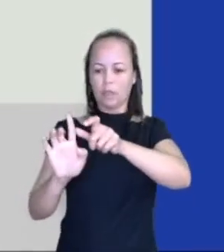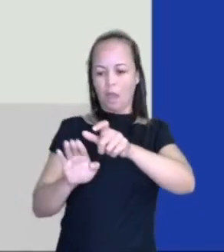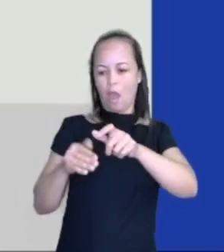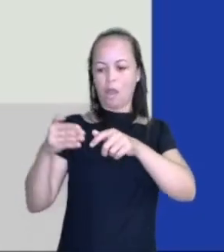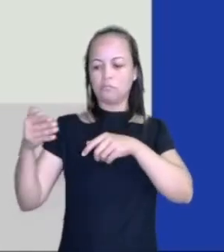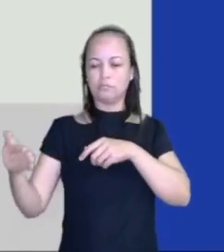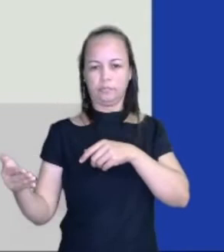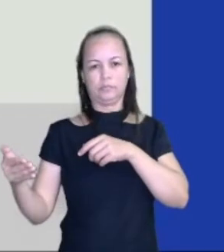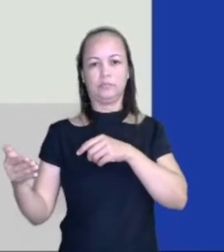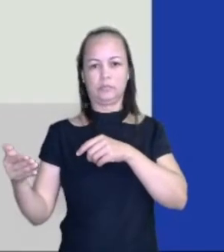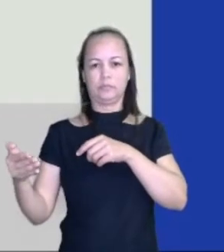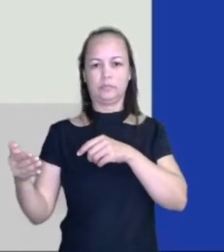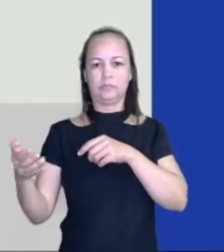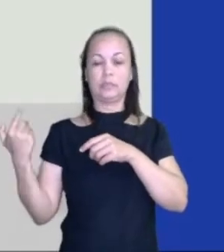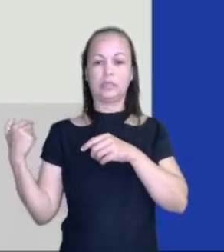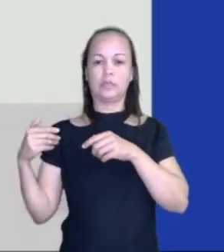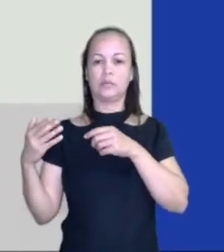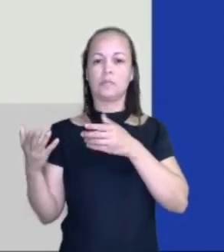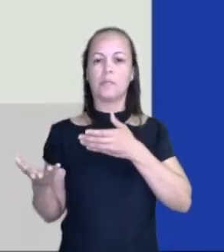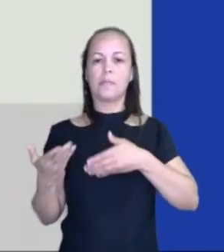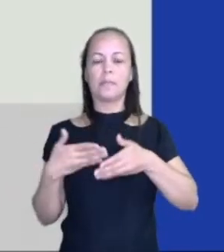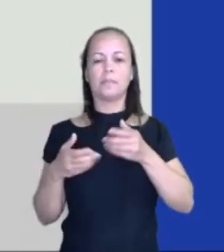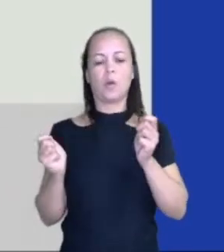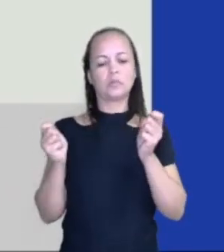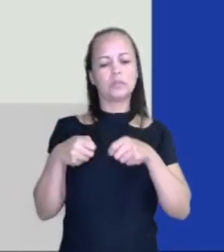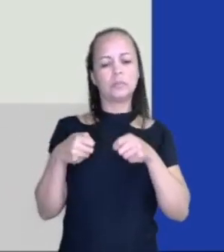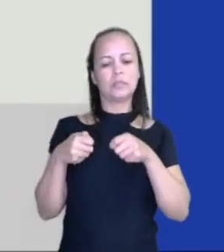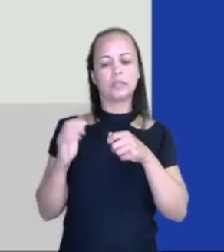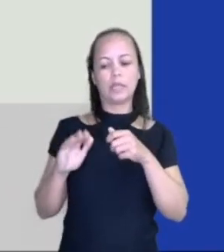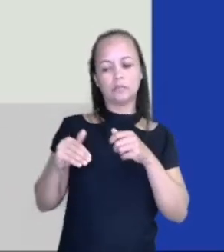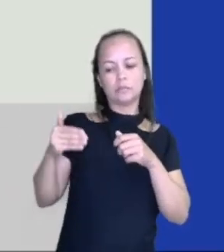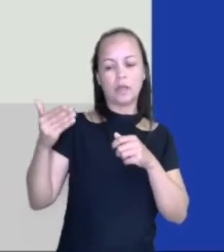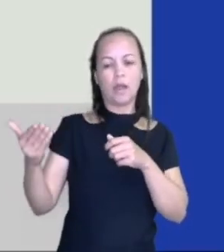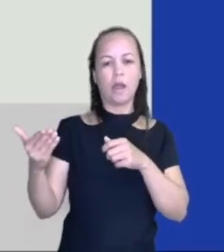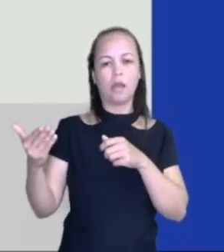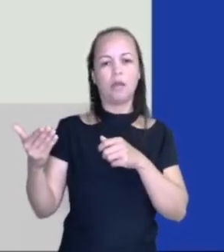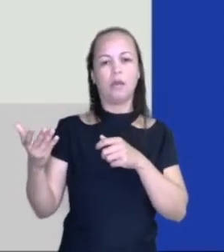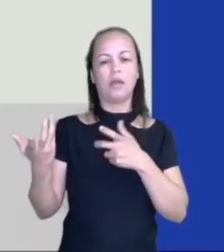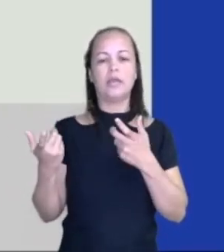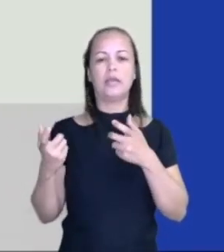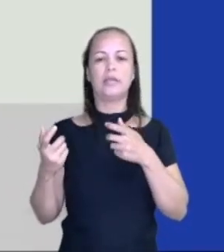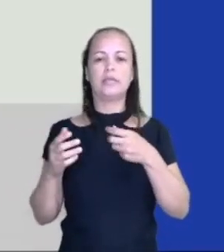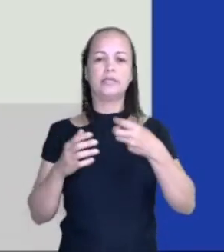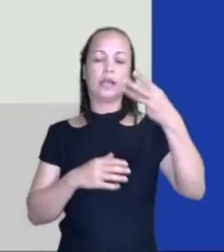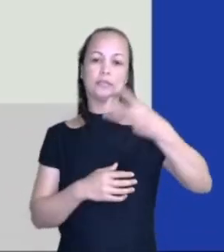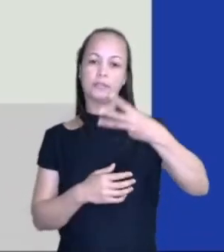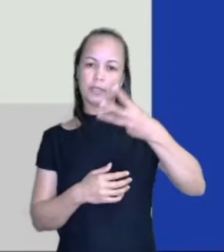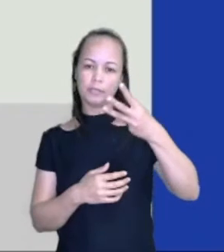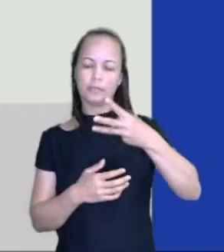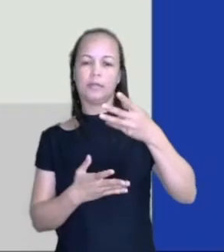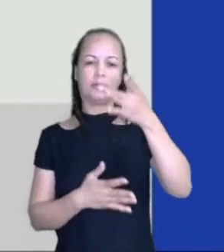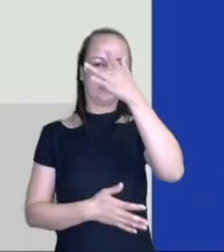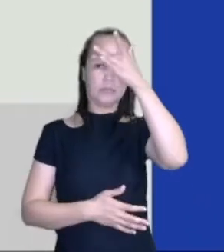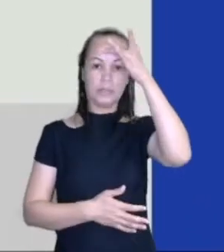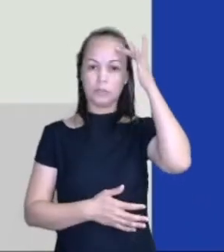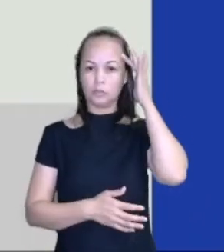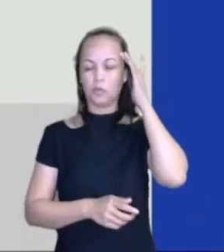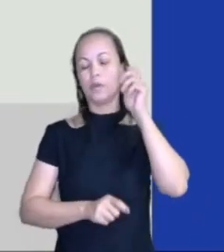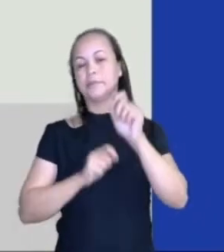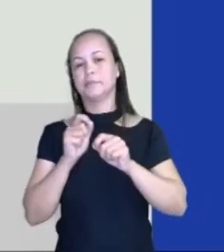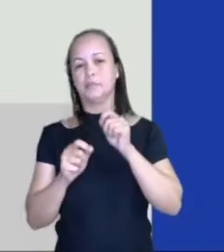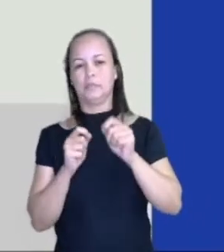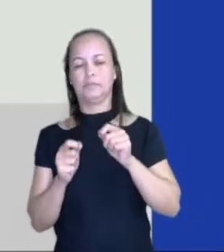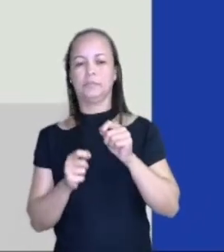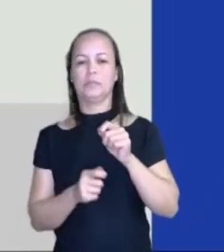a possibilidade dele não estar participando da história e ele está escrito em terceira pessoa que